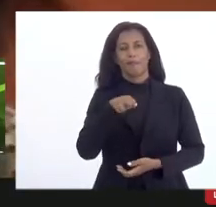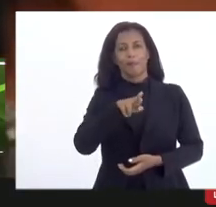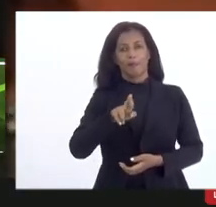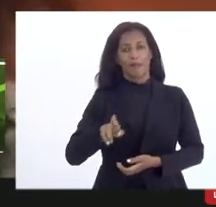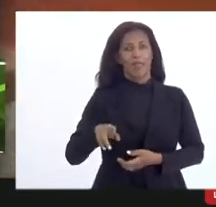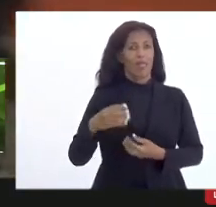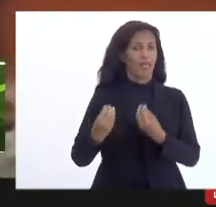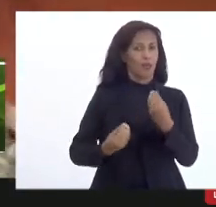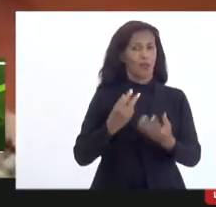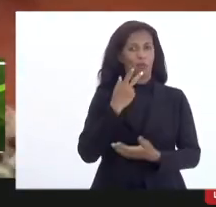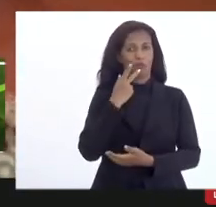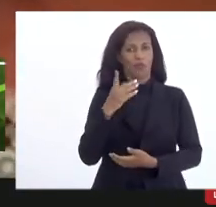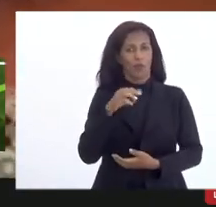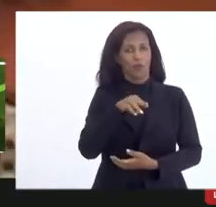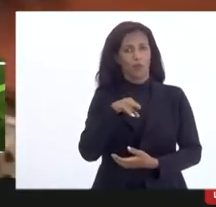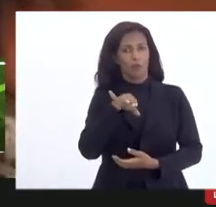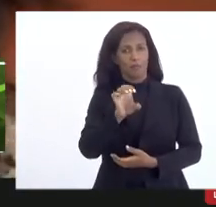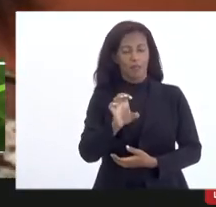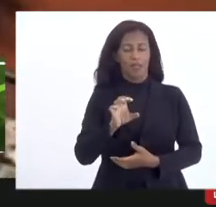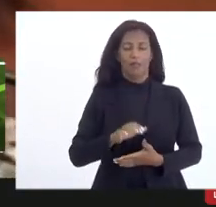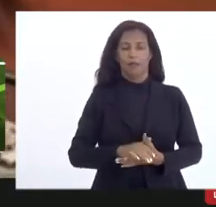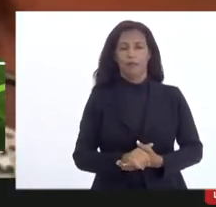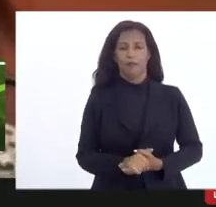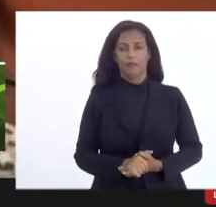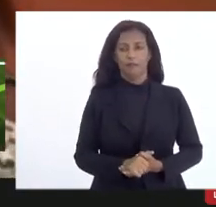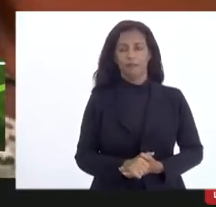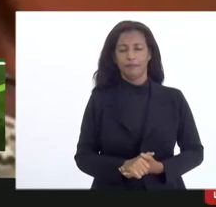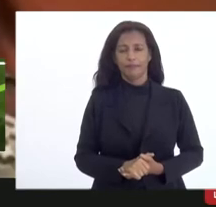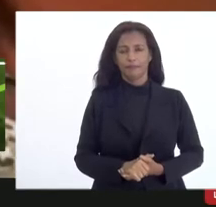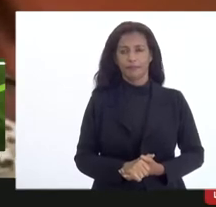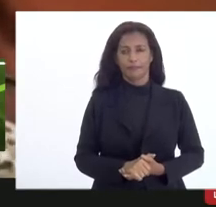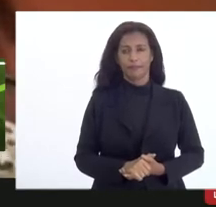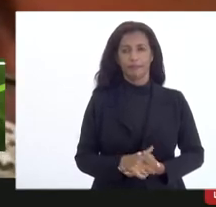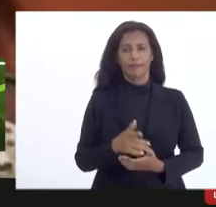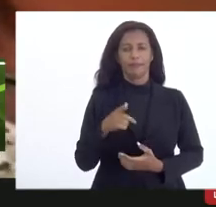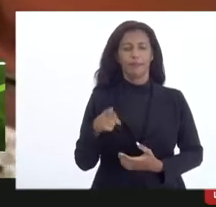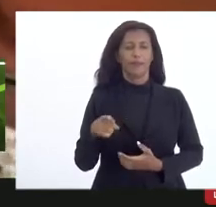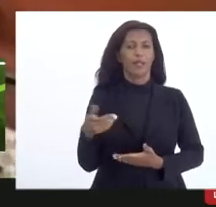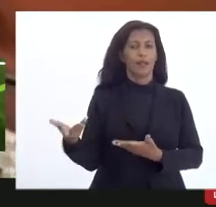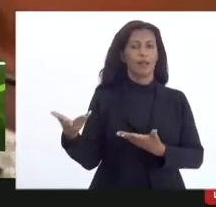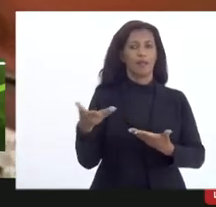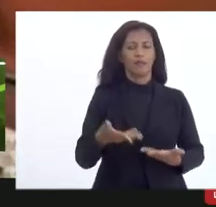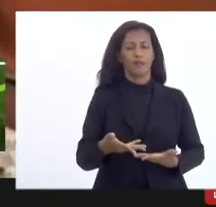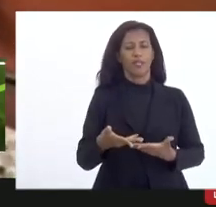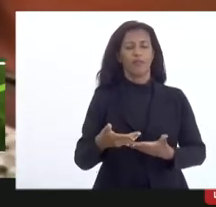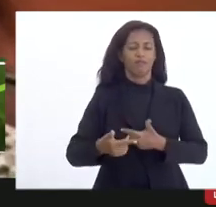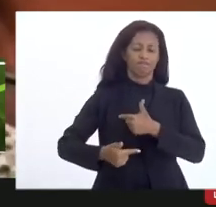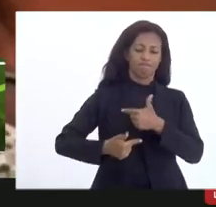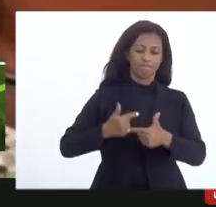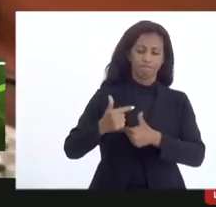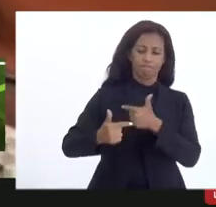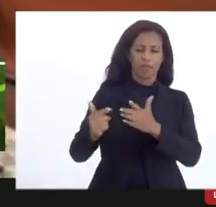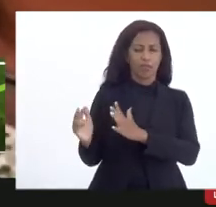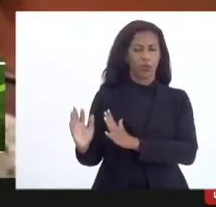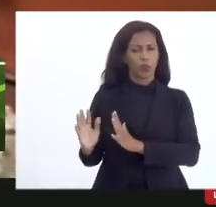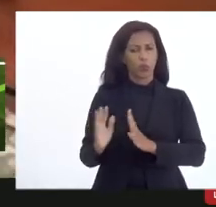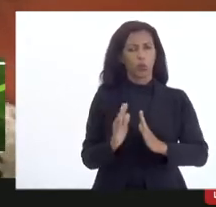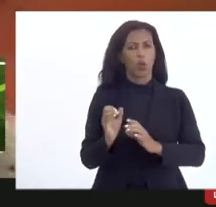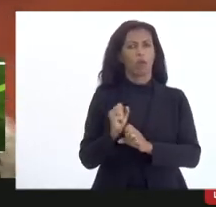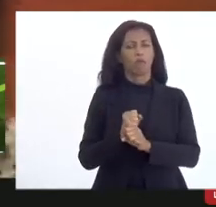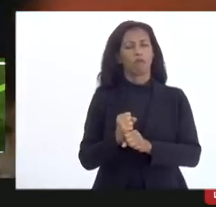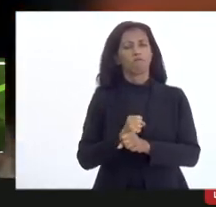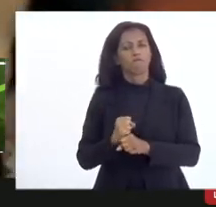disse o deputado Carlos Mink é uma é um a PTR vem fazendo isso e nesses últimos anos